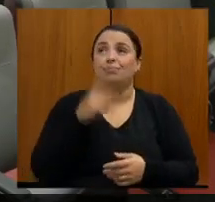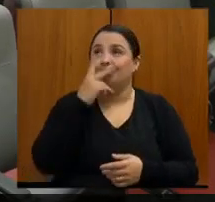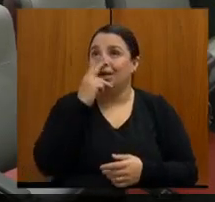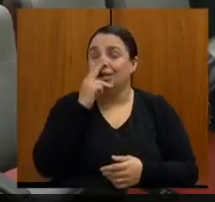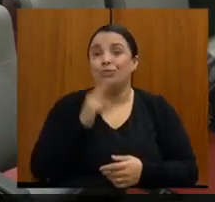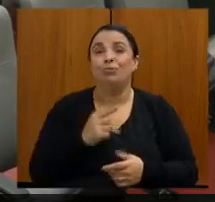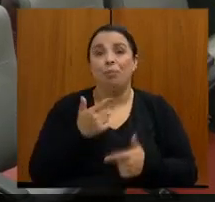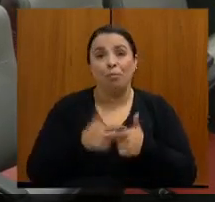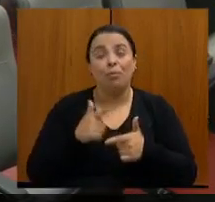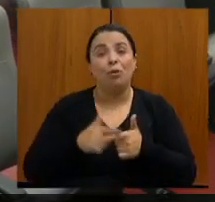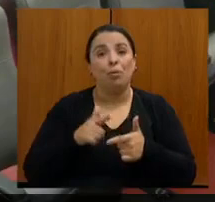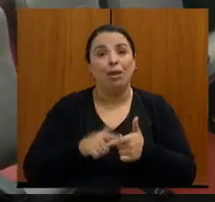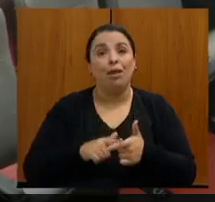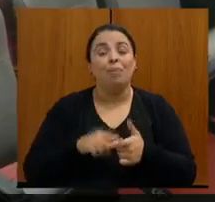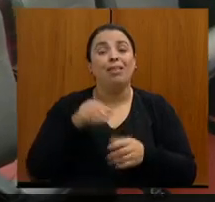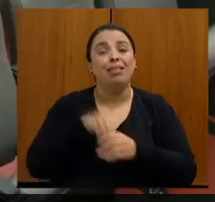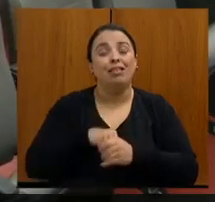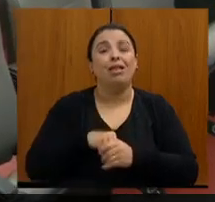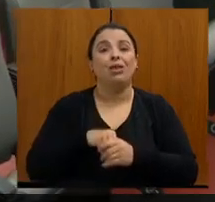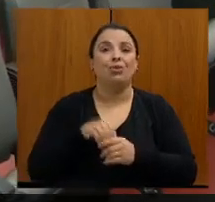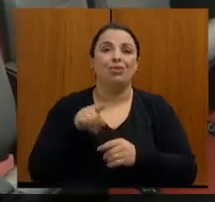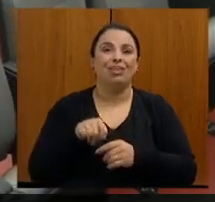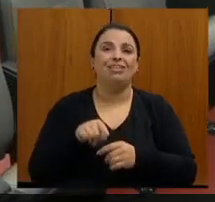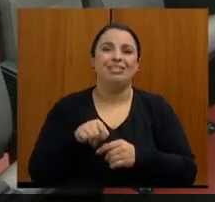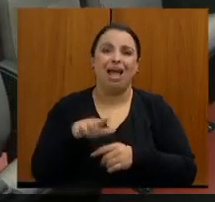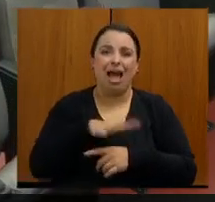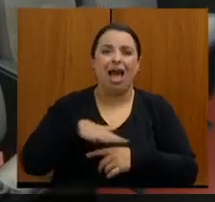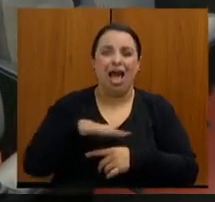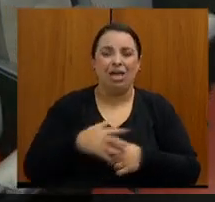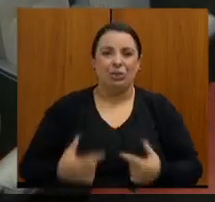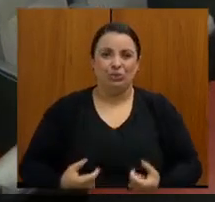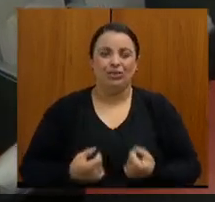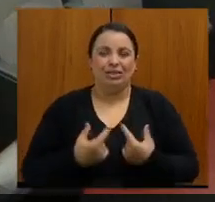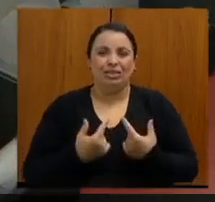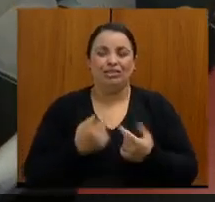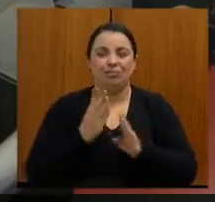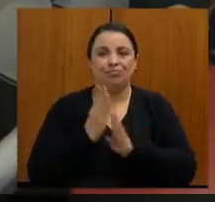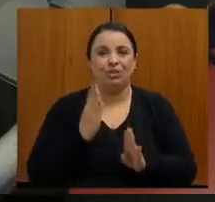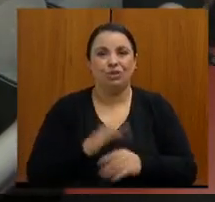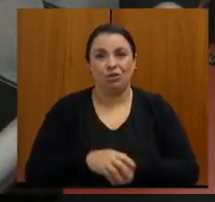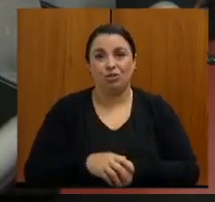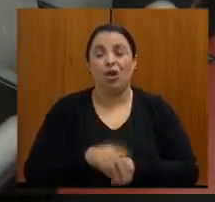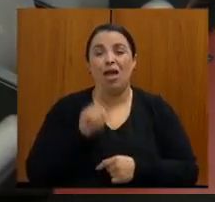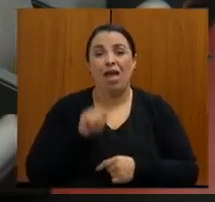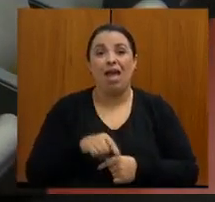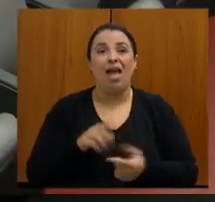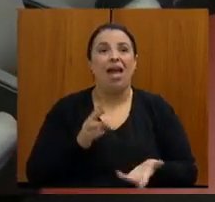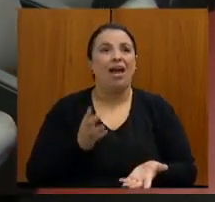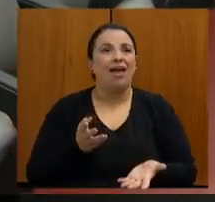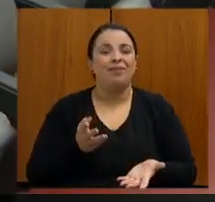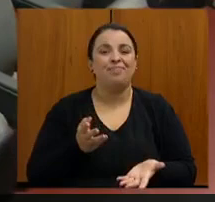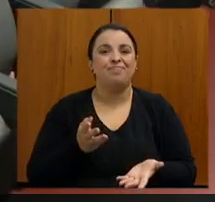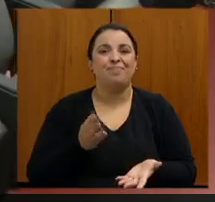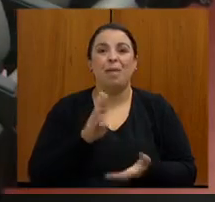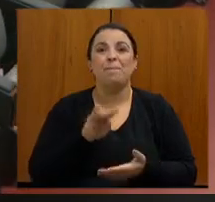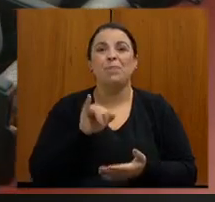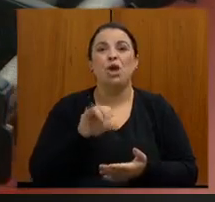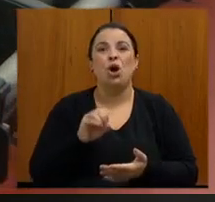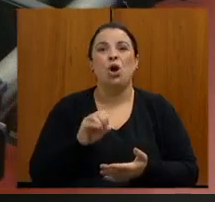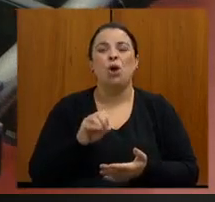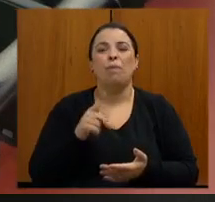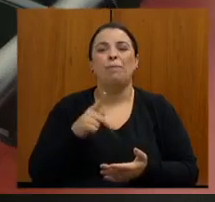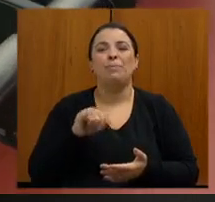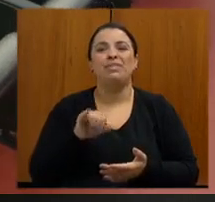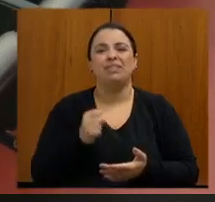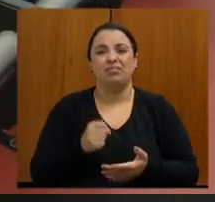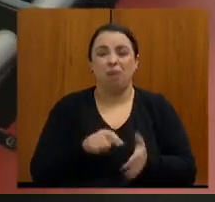é a biópsia. Enquanto isso, muitas doenças se agravam, muitas doenças avançam, muitas doenças que poderiam ser curadas apenas com